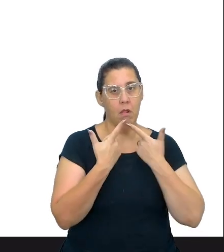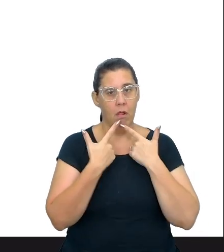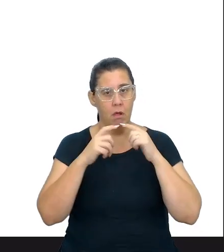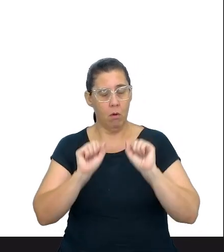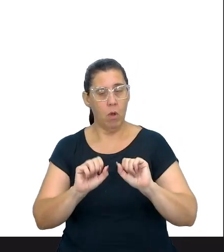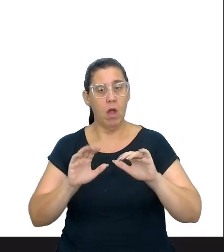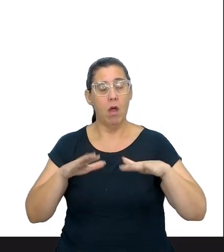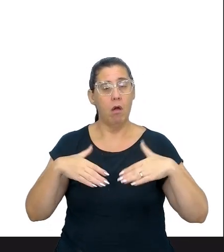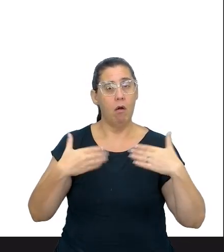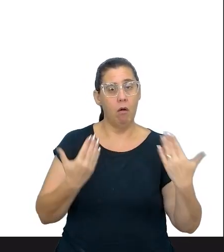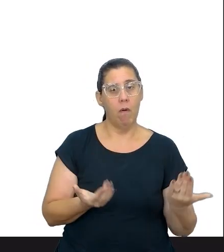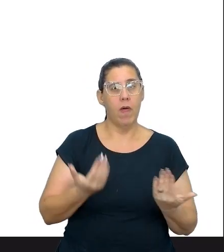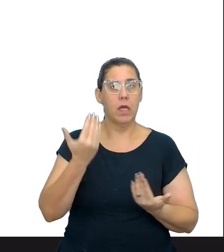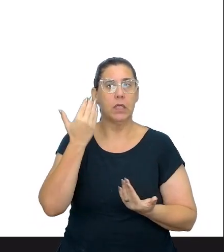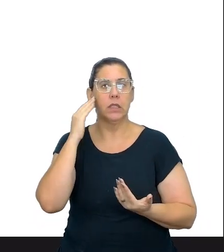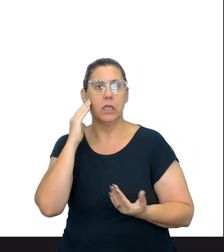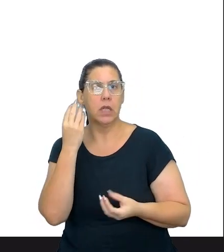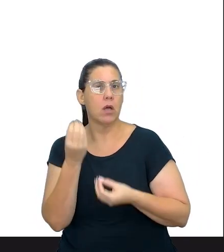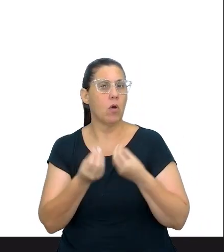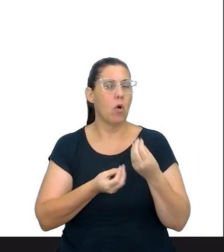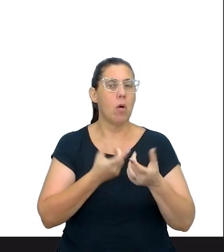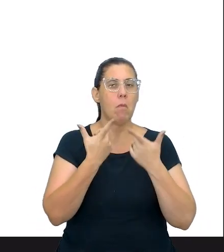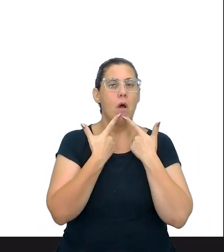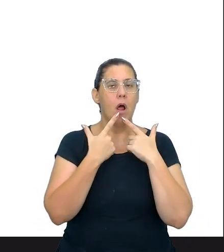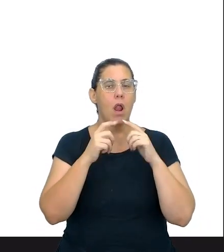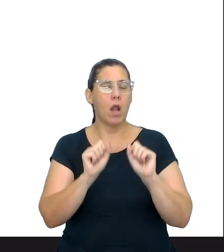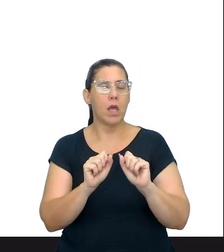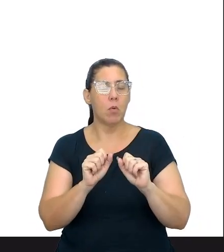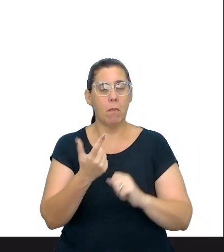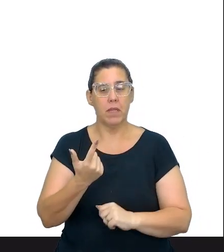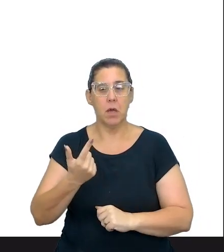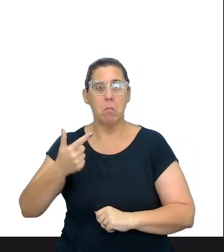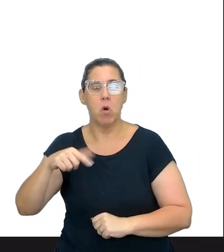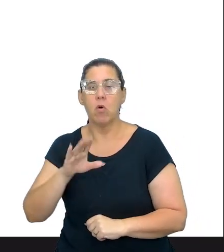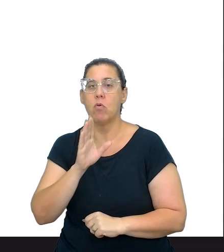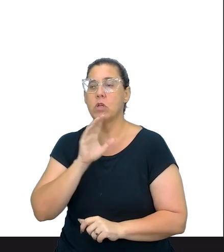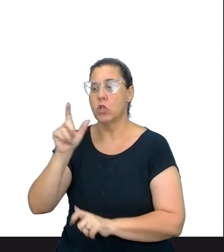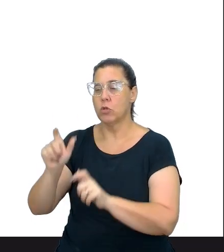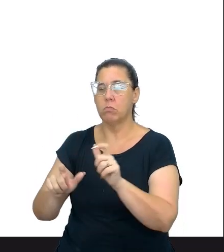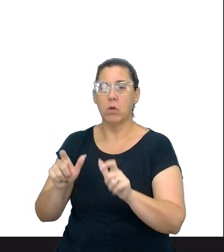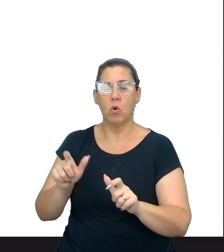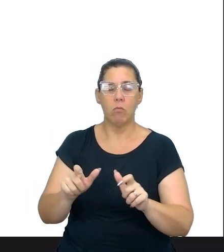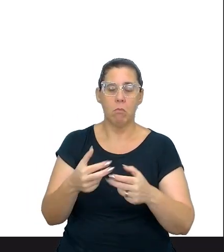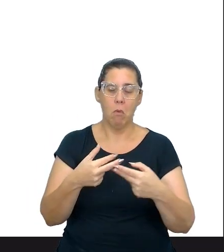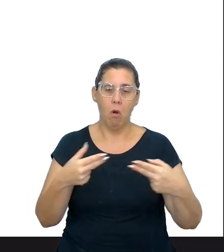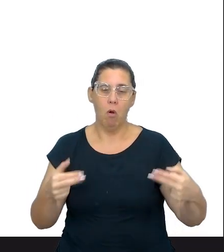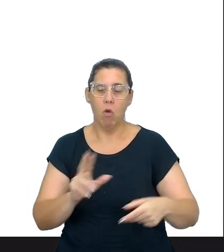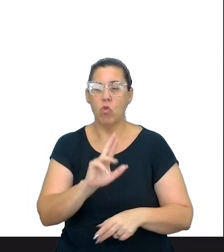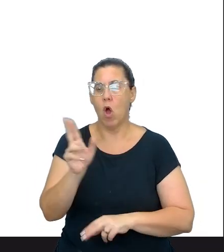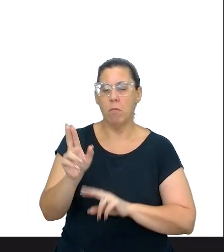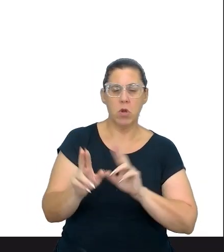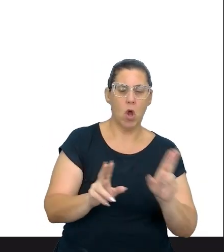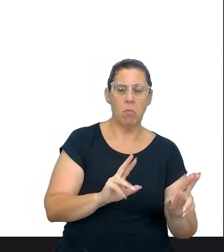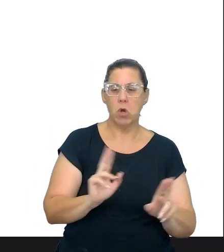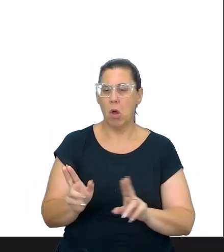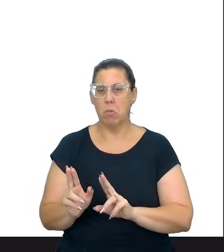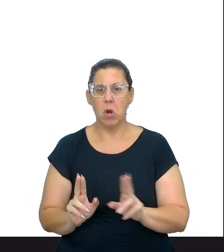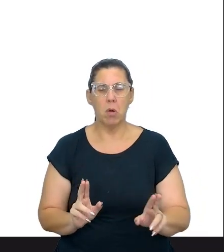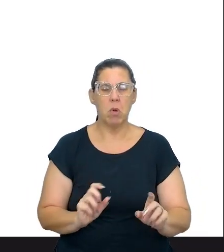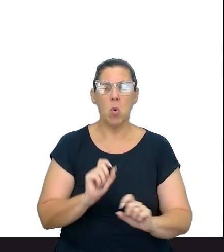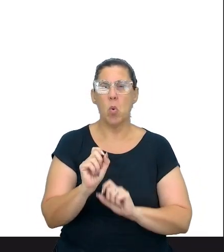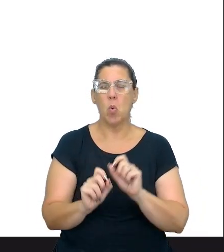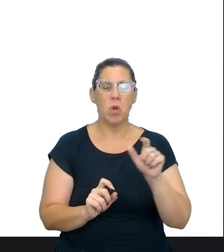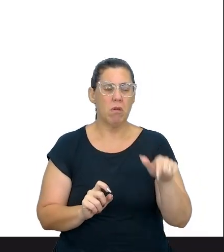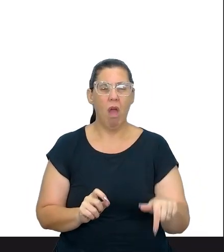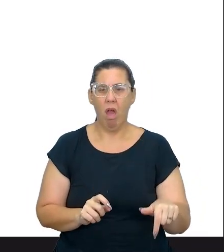ou seja, ele entender o funcionamento da língua primeiro para depois ele conhecer o nome das coisas. Então, tipo assim, saber que tipo de regência é aquilo,